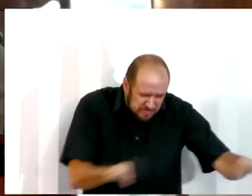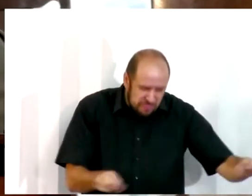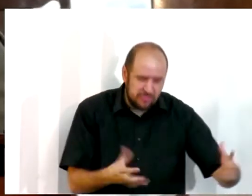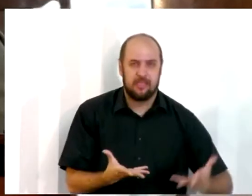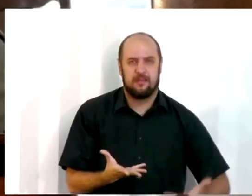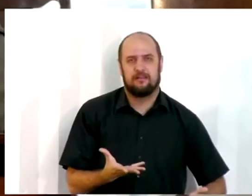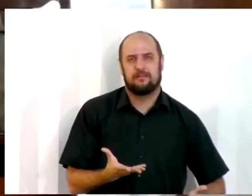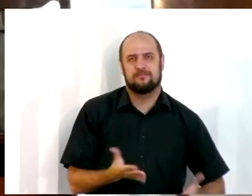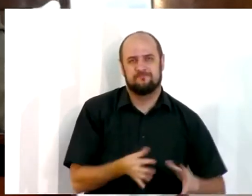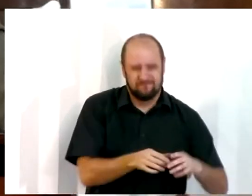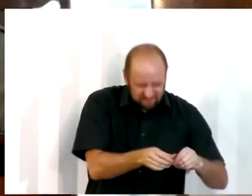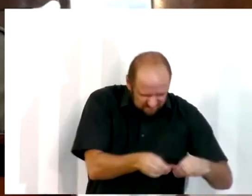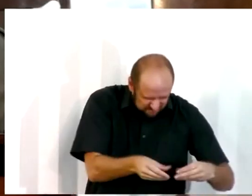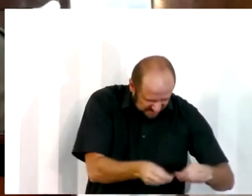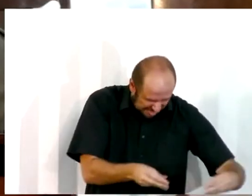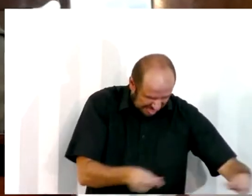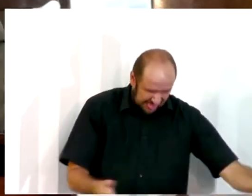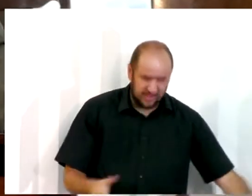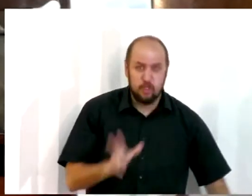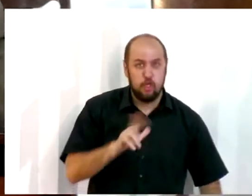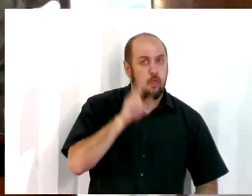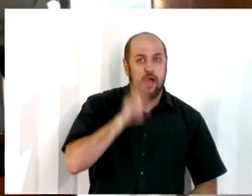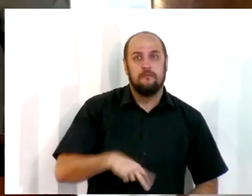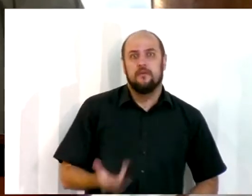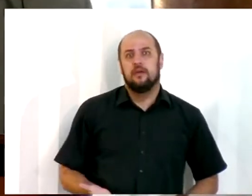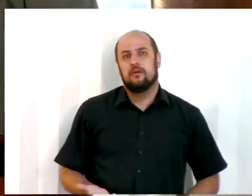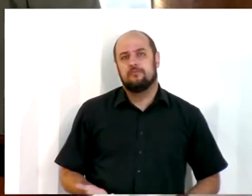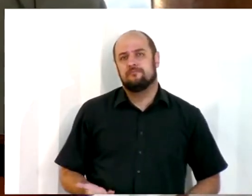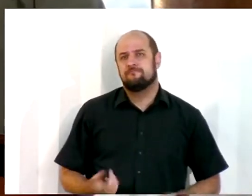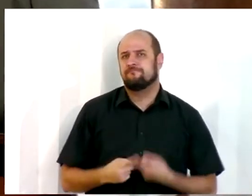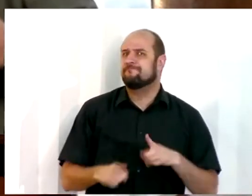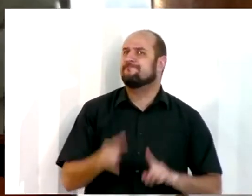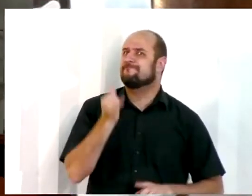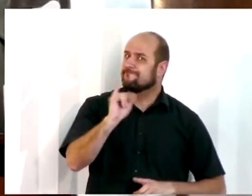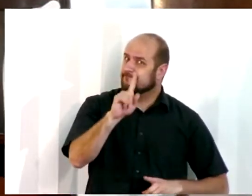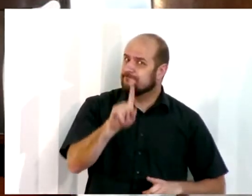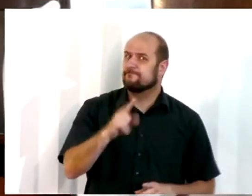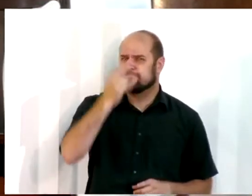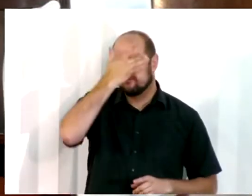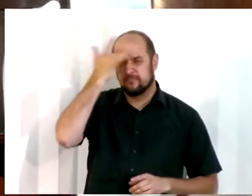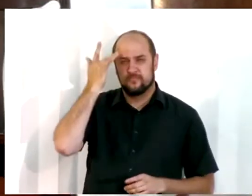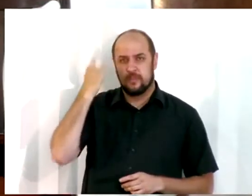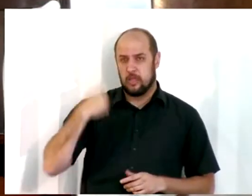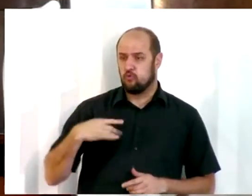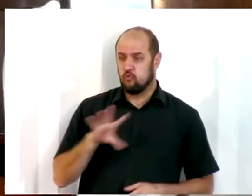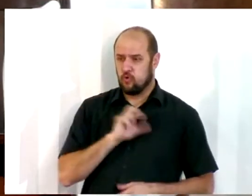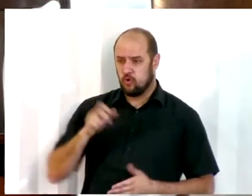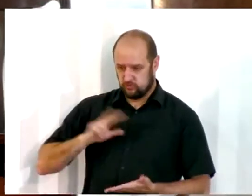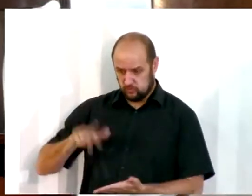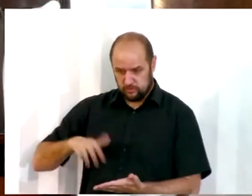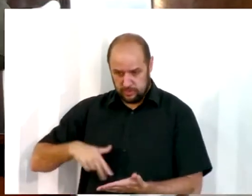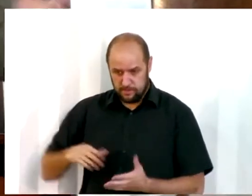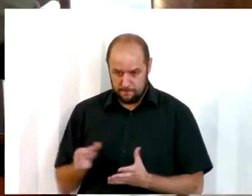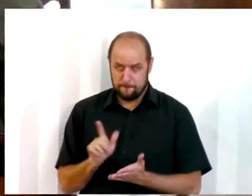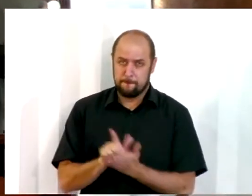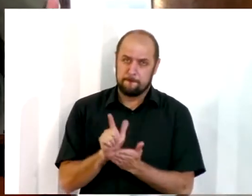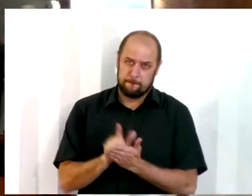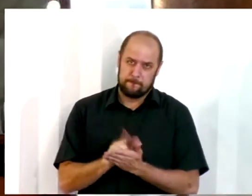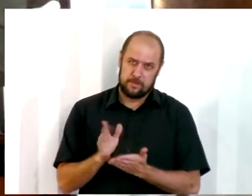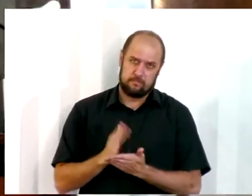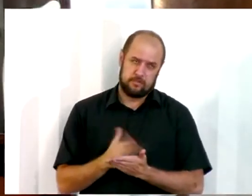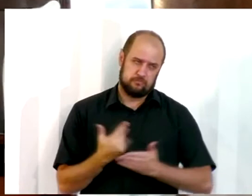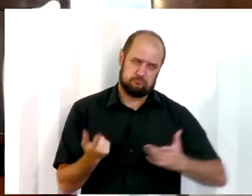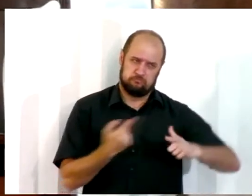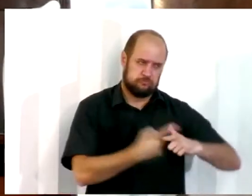por isso que está grudada as folhas, mas se você é daquele que vai meditar, folhear, eu sou ainda mais do papel, nada contra quem usa o